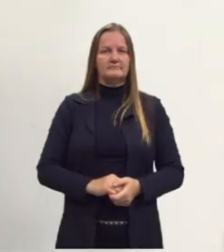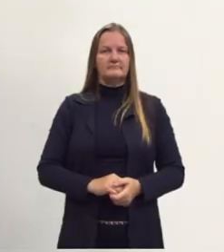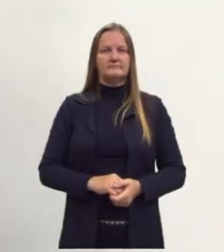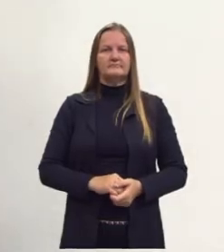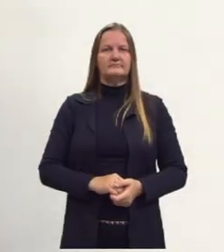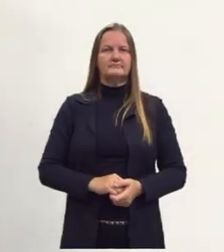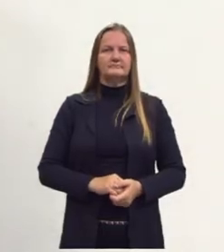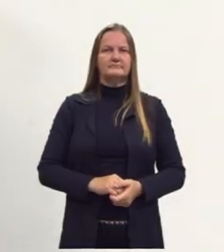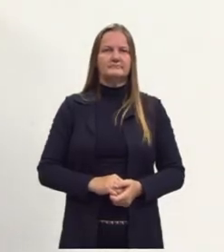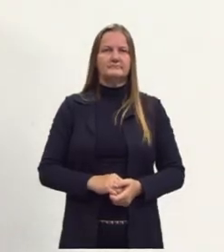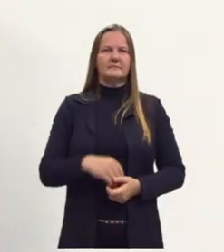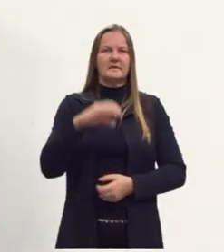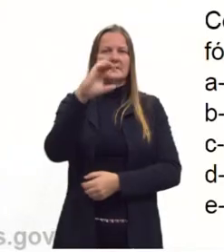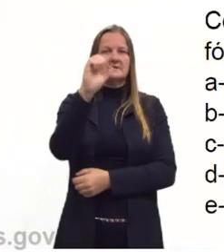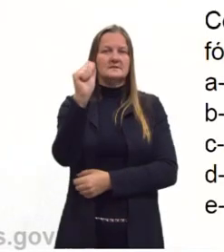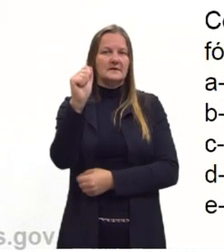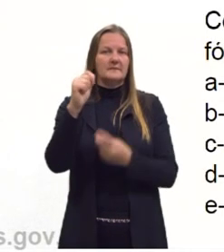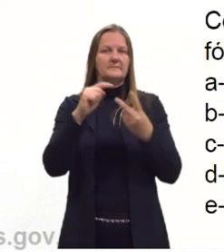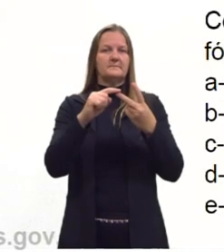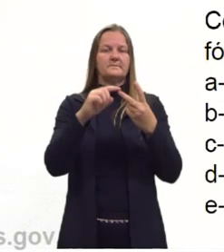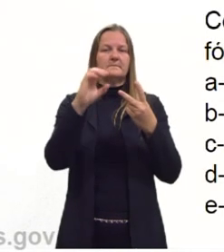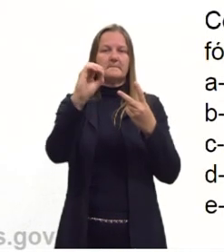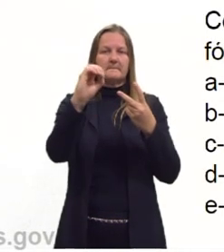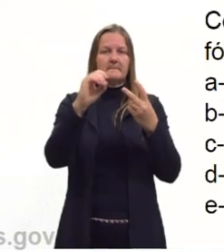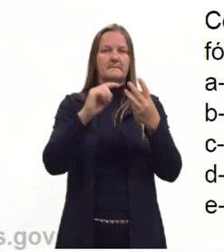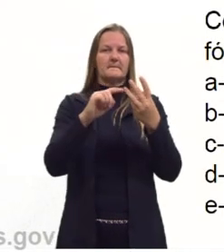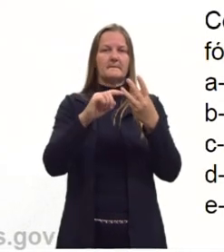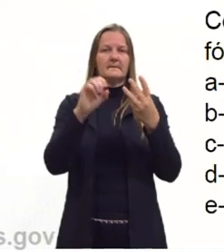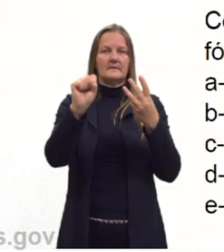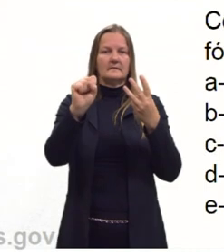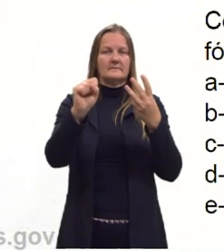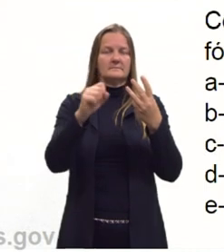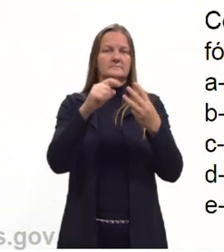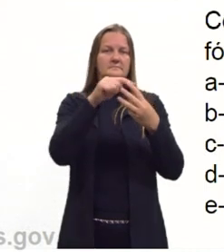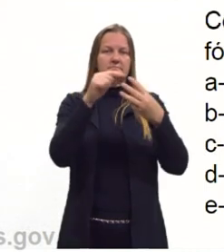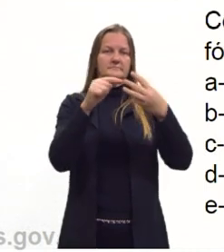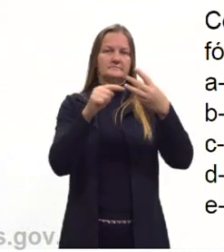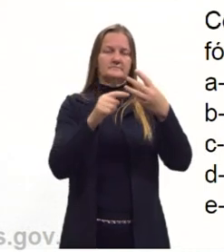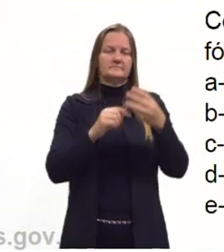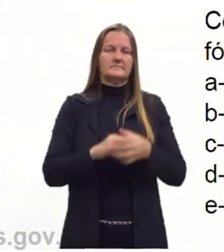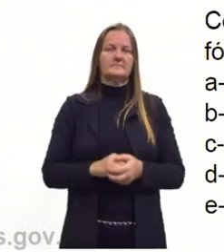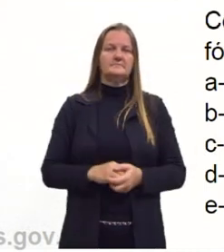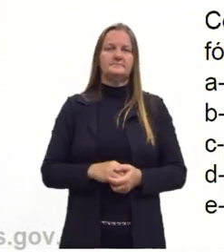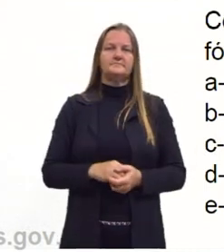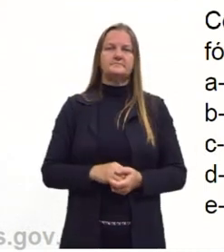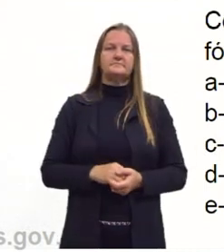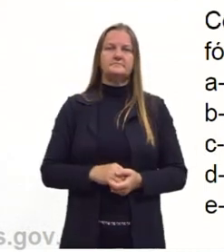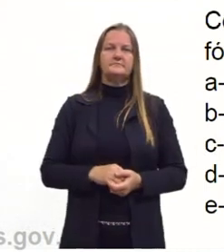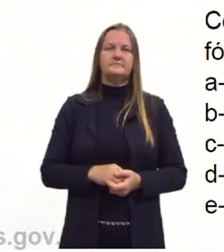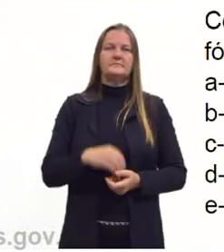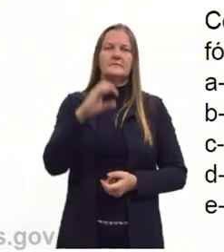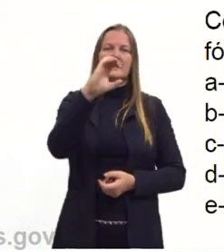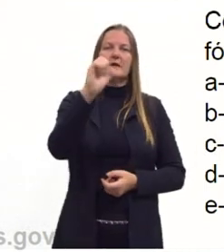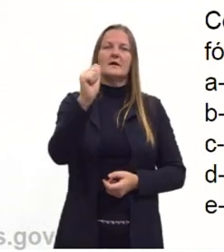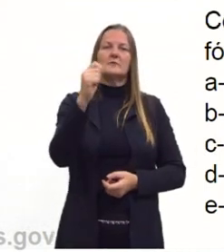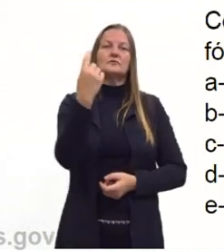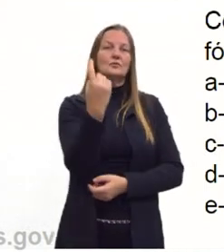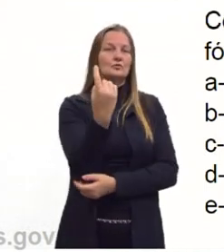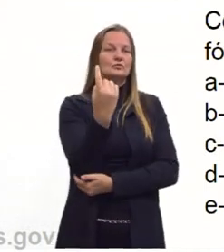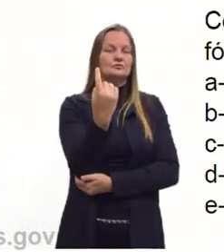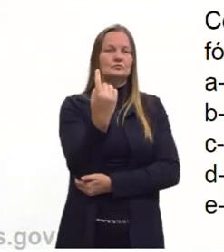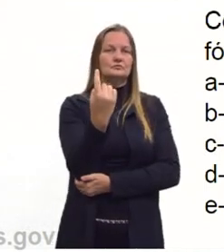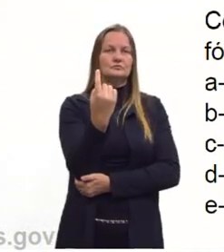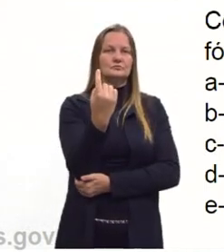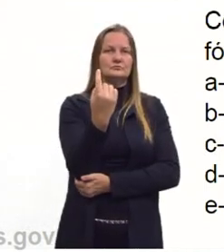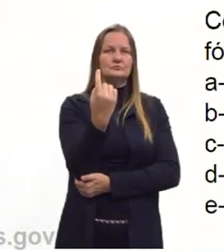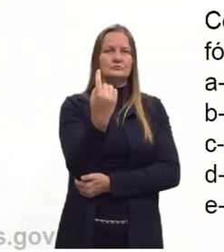Se nós contarmos, eu tenho um cálcio. Vou lá para o S para facilitar as